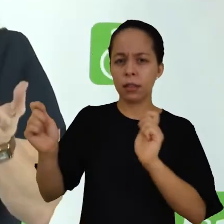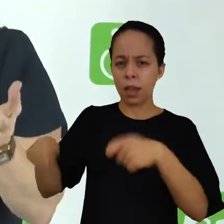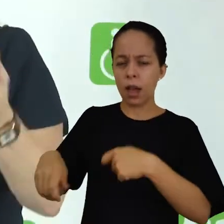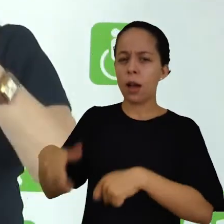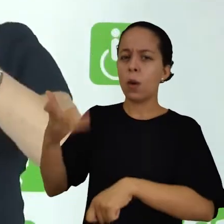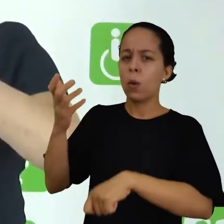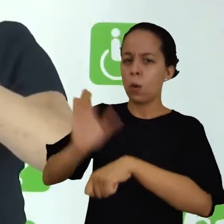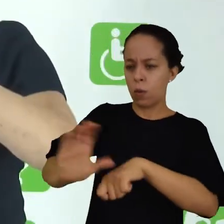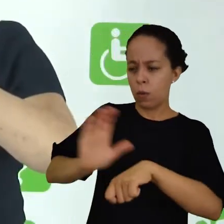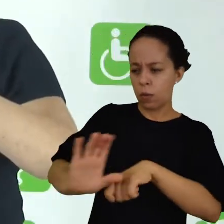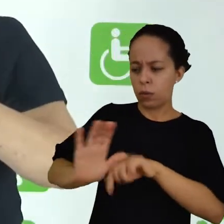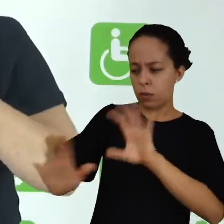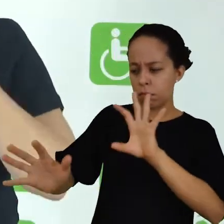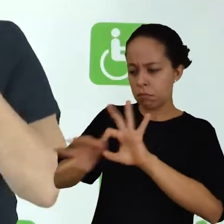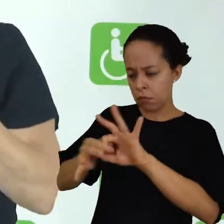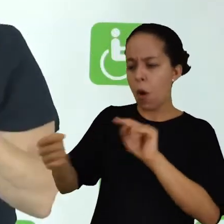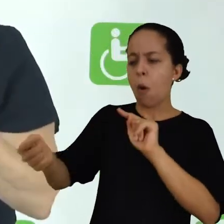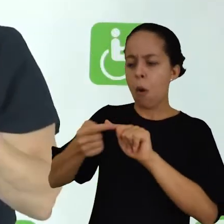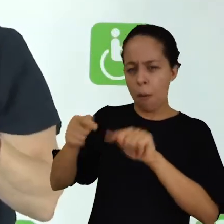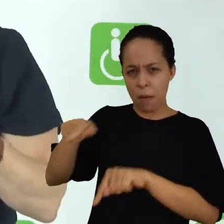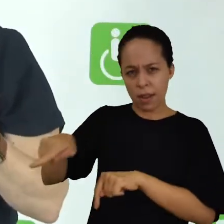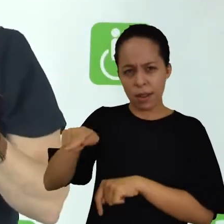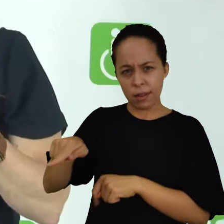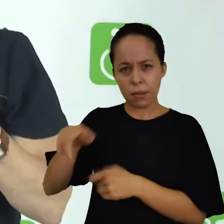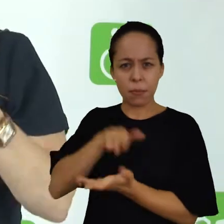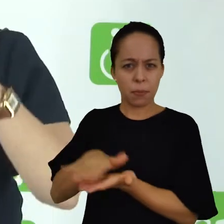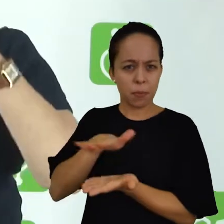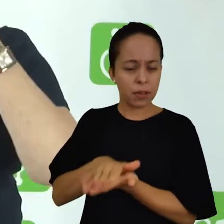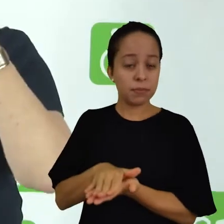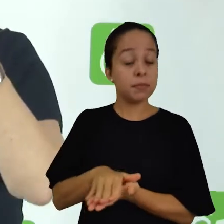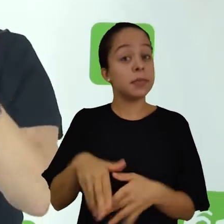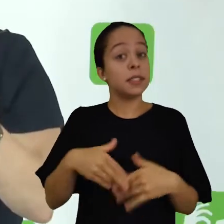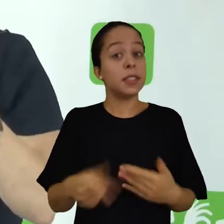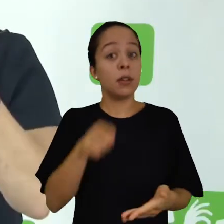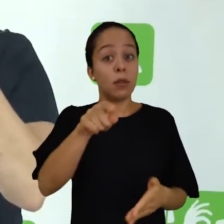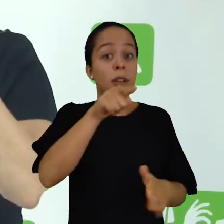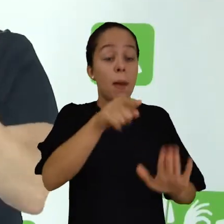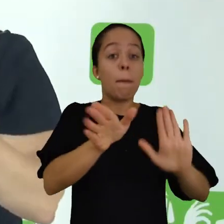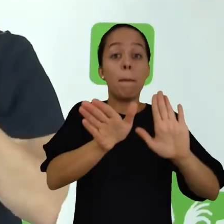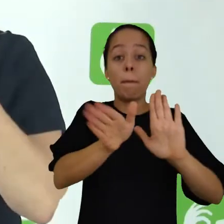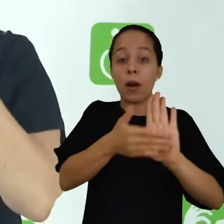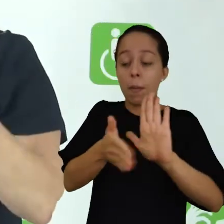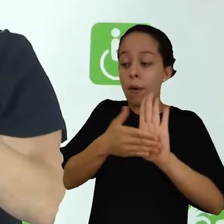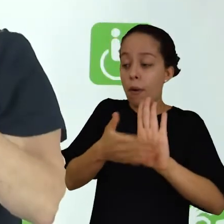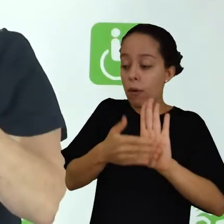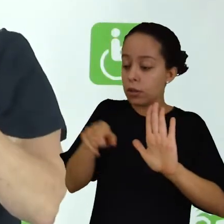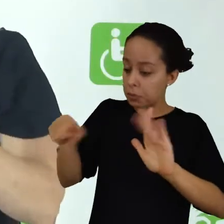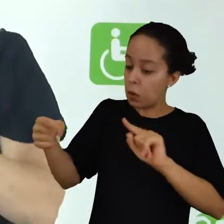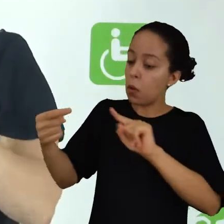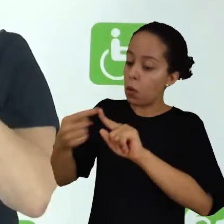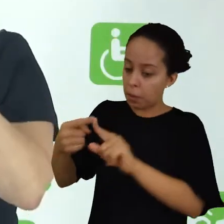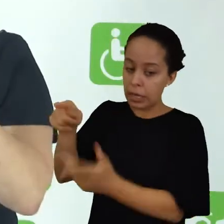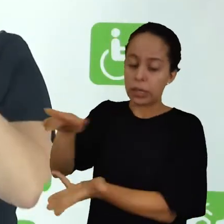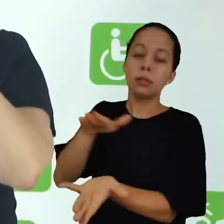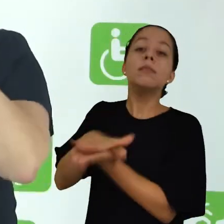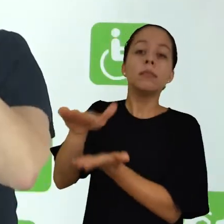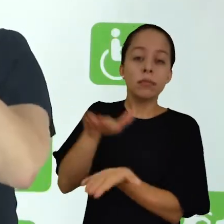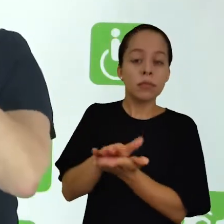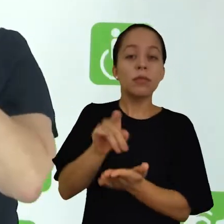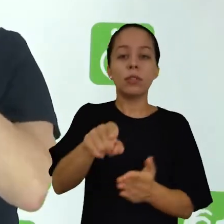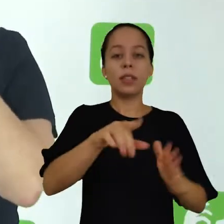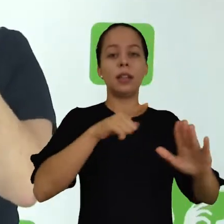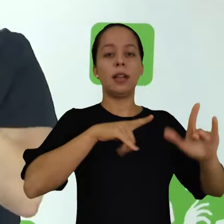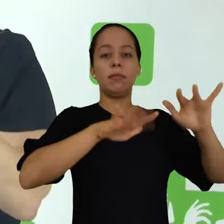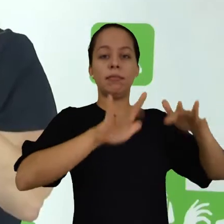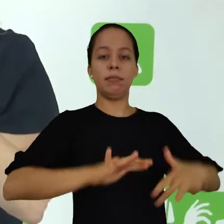algum curso? Qual deles? Por quê? Então, é a sua sugestão e indicação sobre a obra que